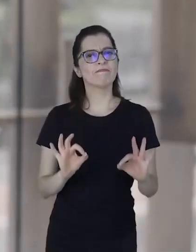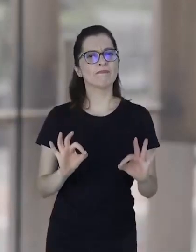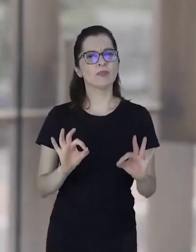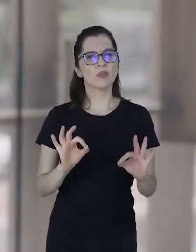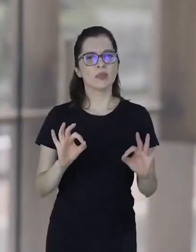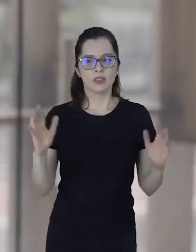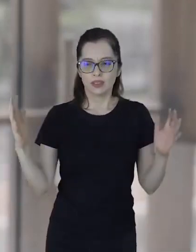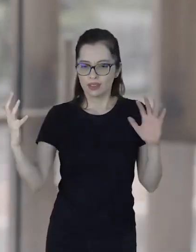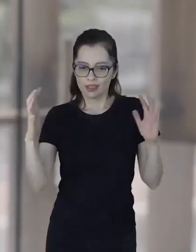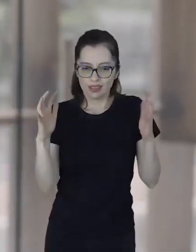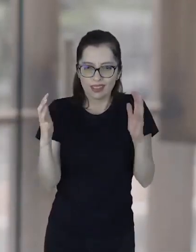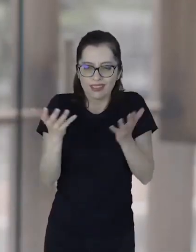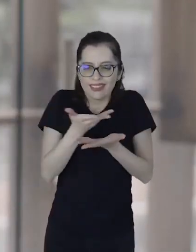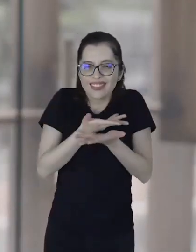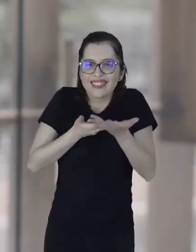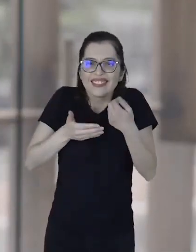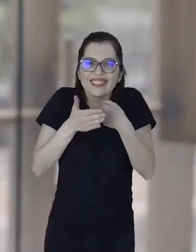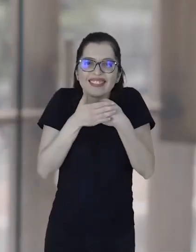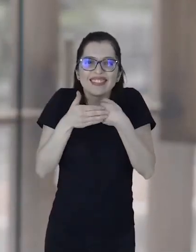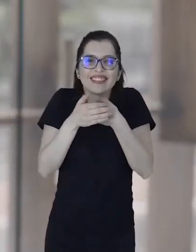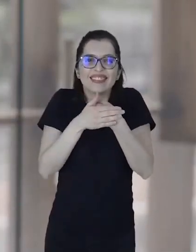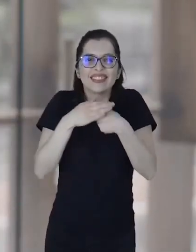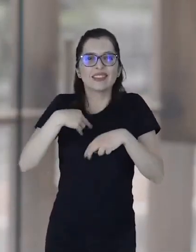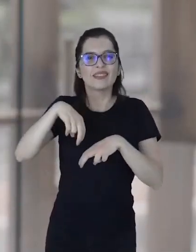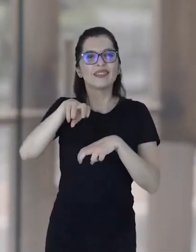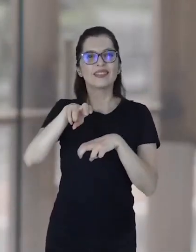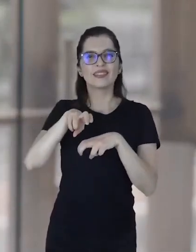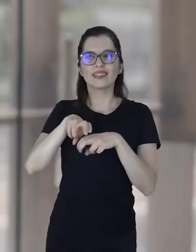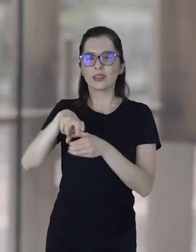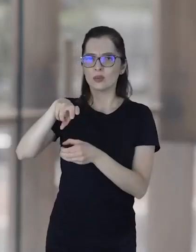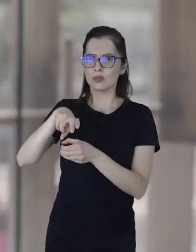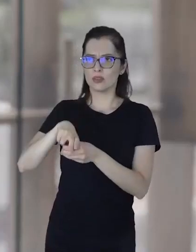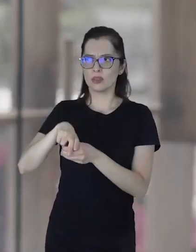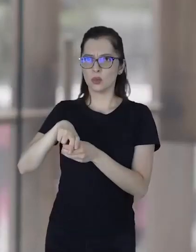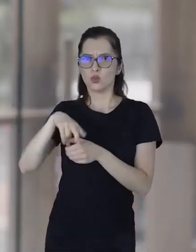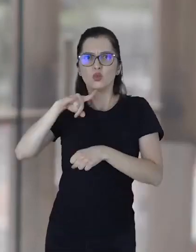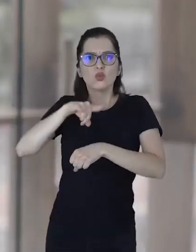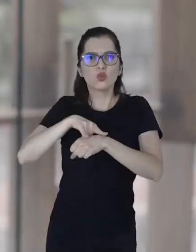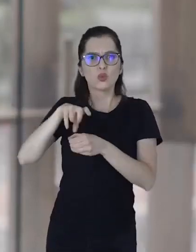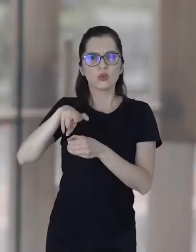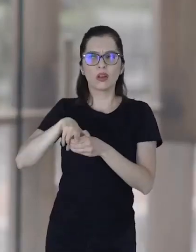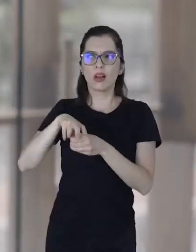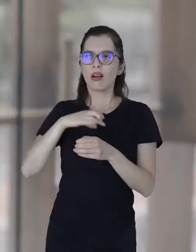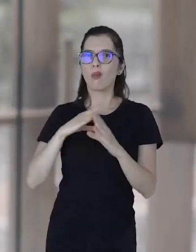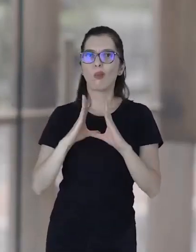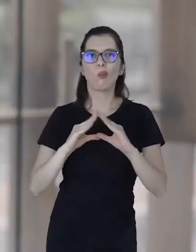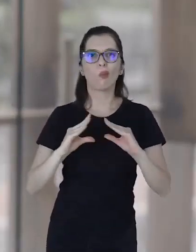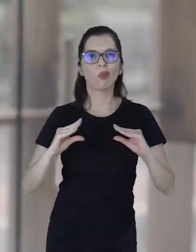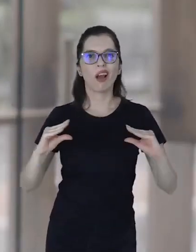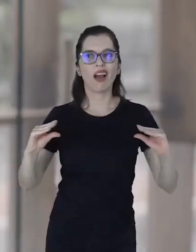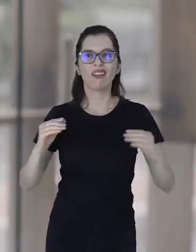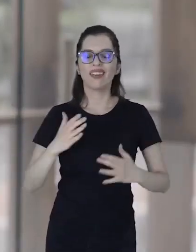Edgar. Uma tampa que esquenta. Então, se você sentar ali naquele vaso sanitário confortabilíssimo.